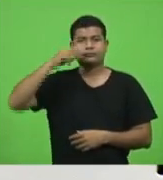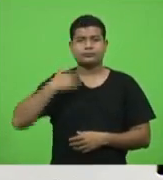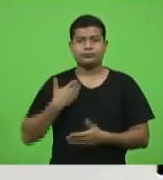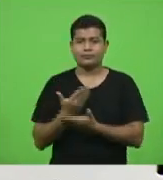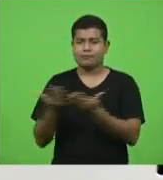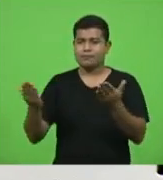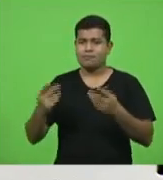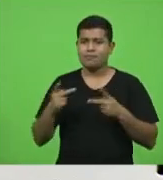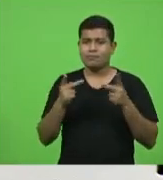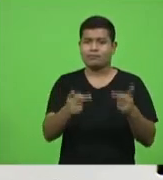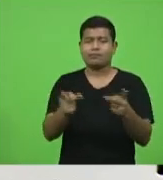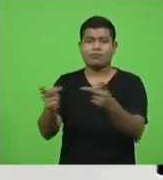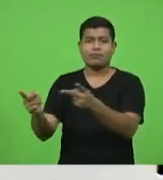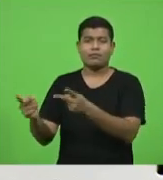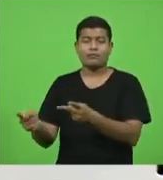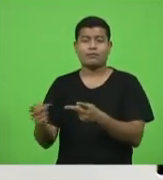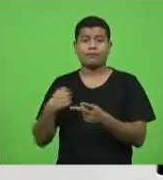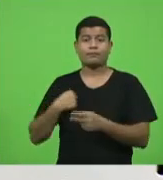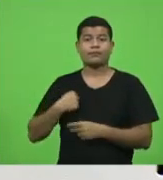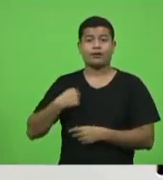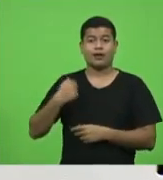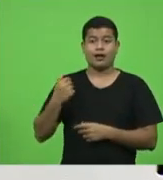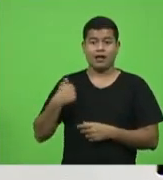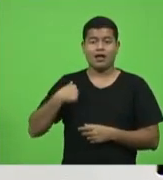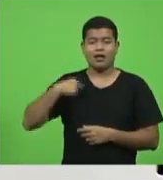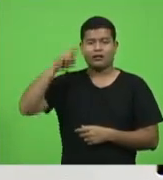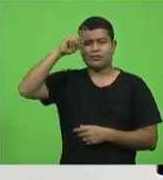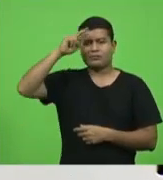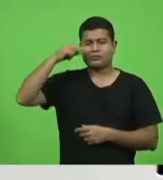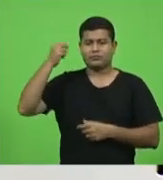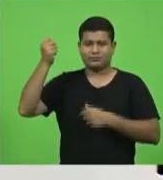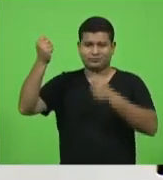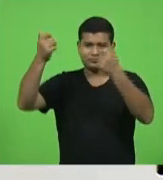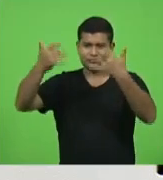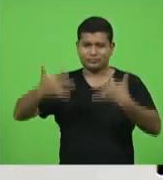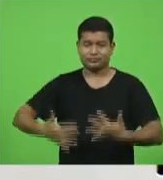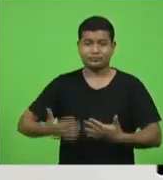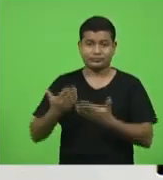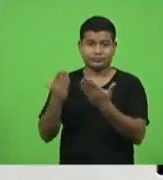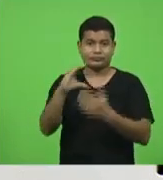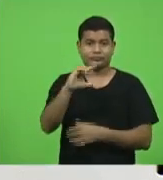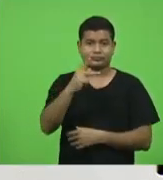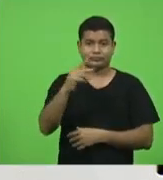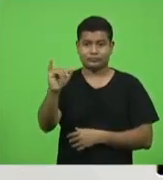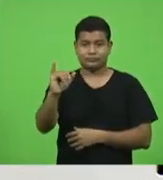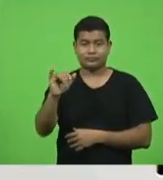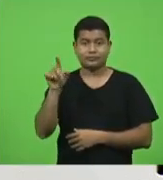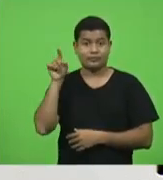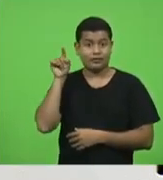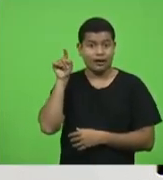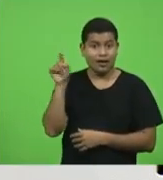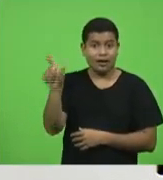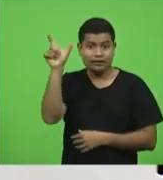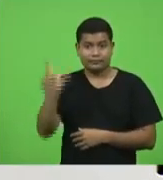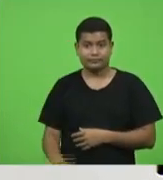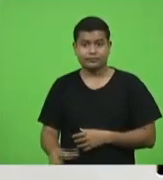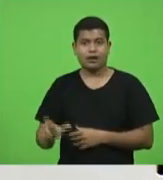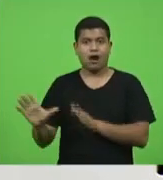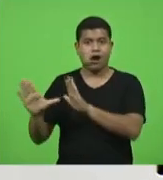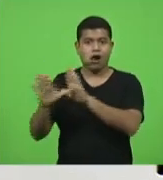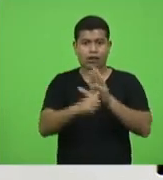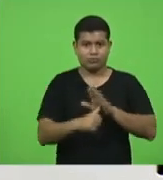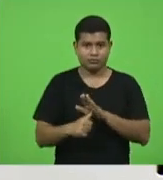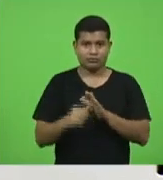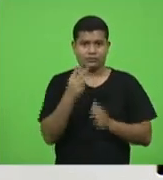região eu me lembrei de um dos depoimentos da CPI que dizia que ele que na época do roubo dos 33